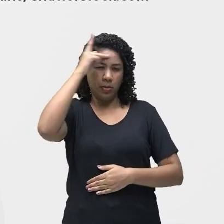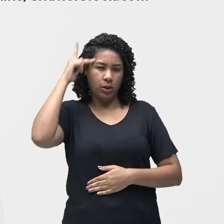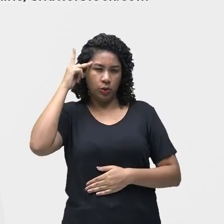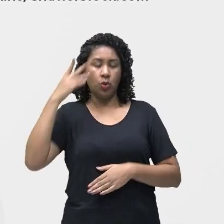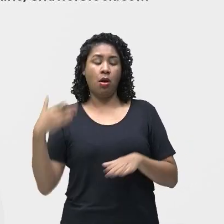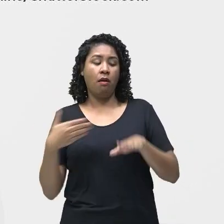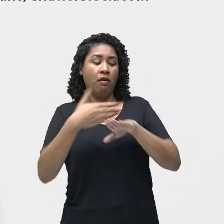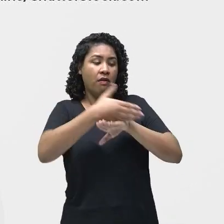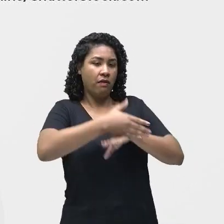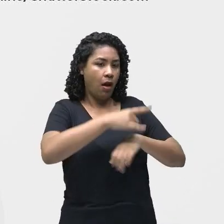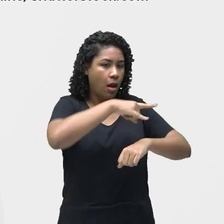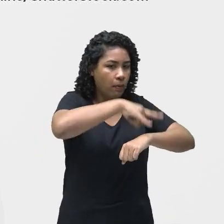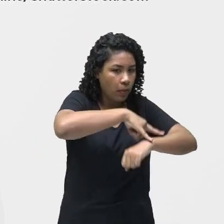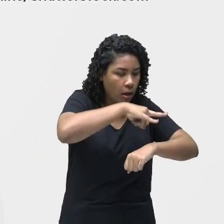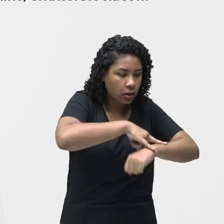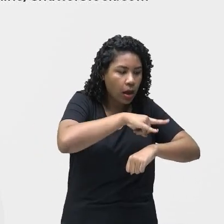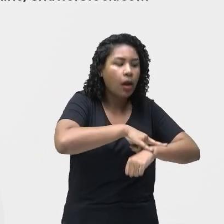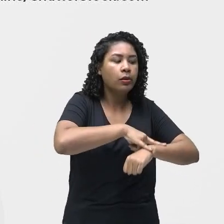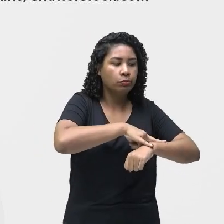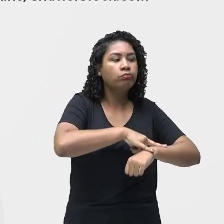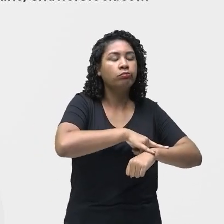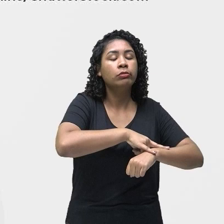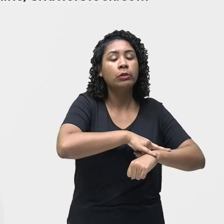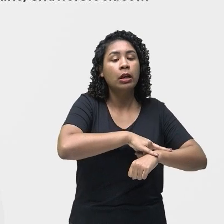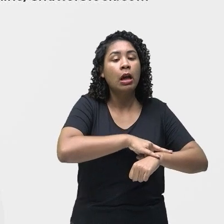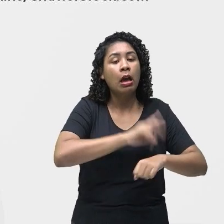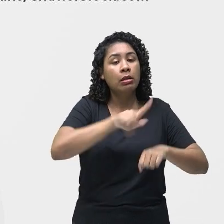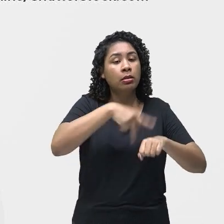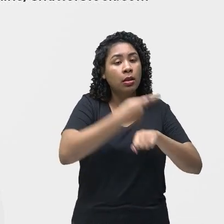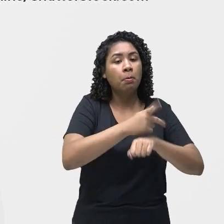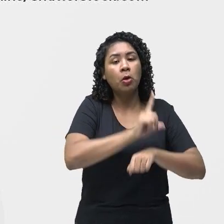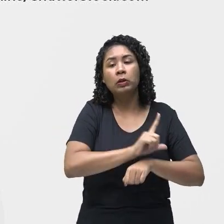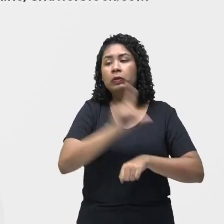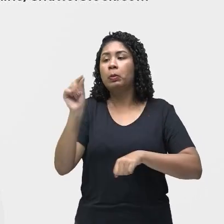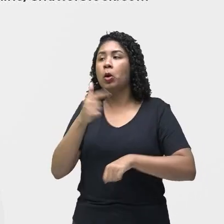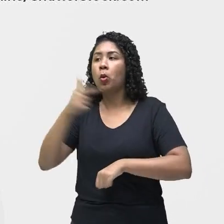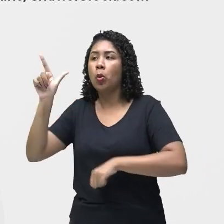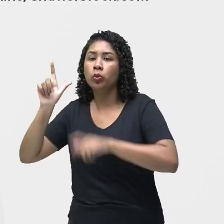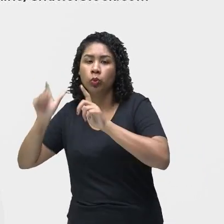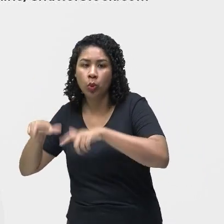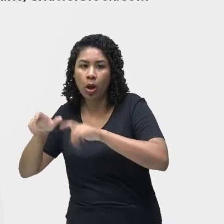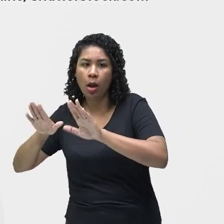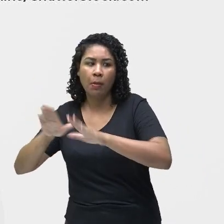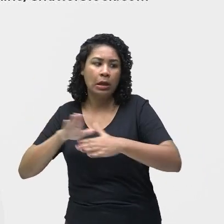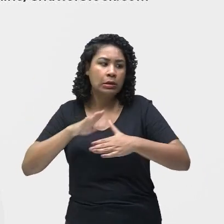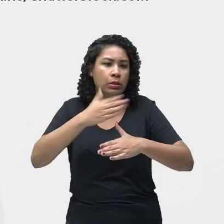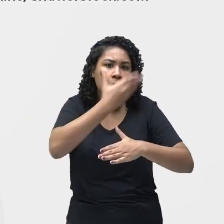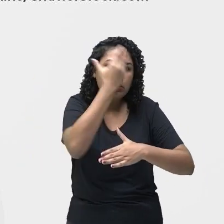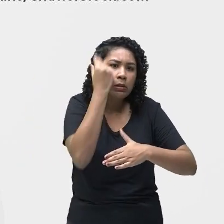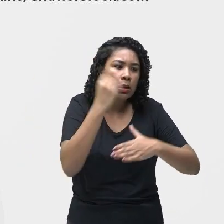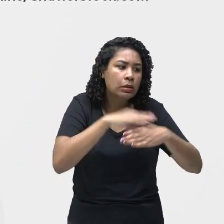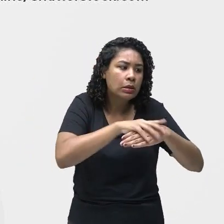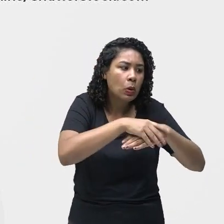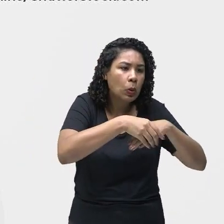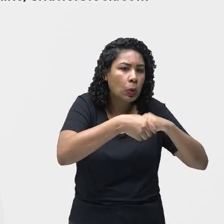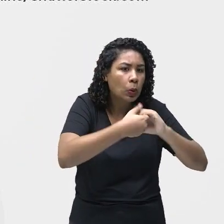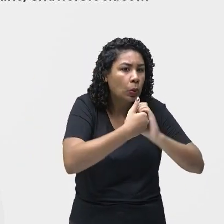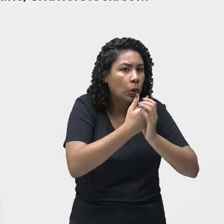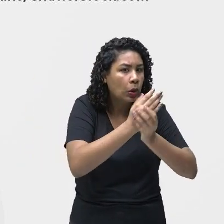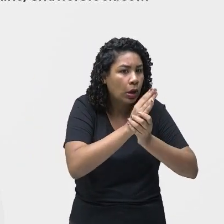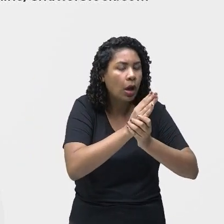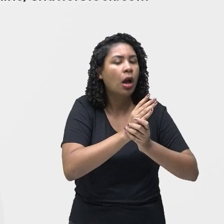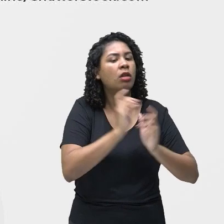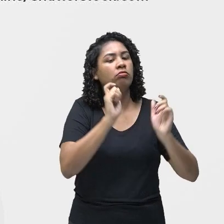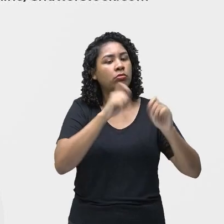ao sair, não lavar as mãos, você pode estar contaminando outros ambientes, principalmente